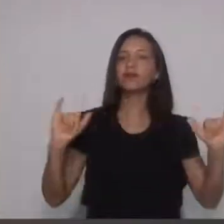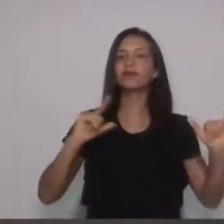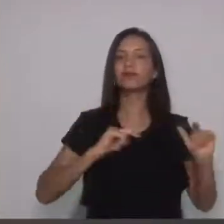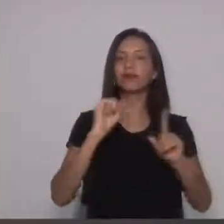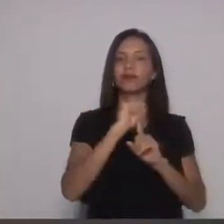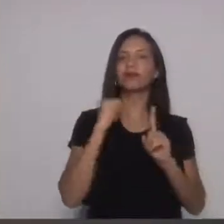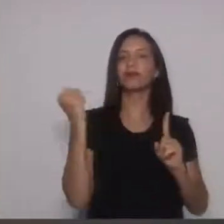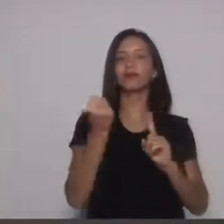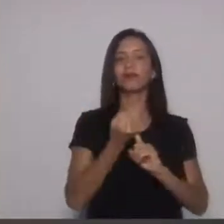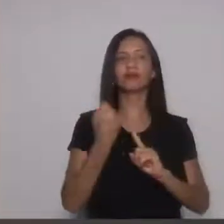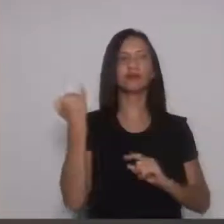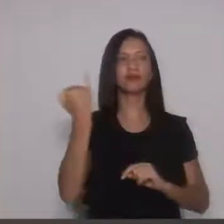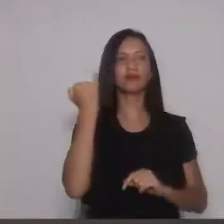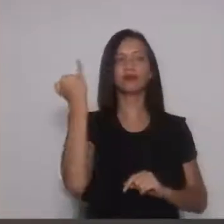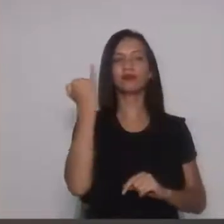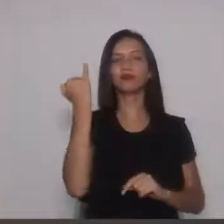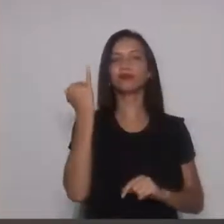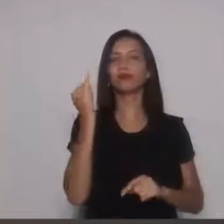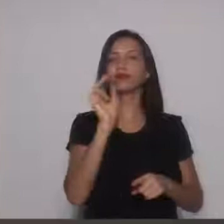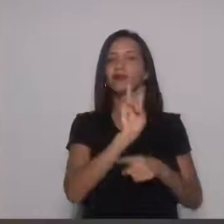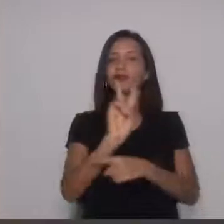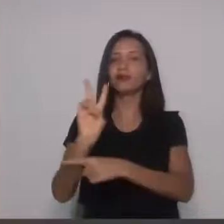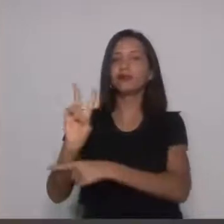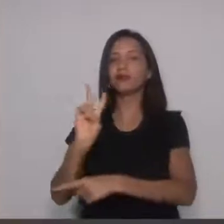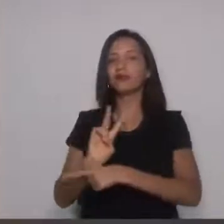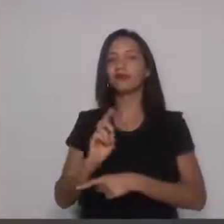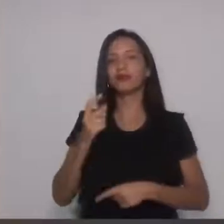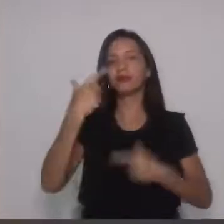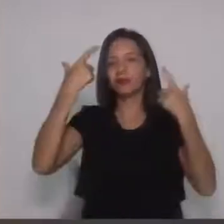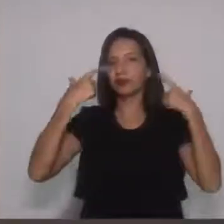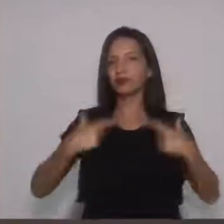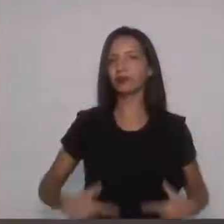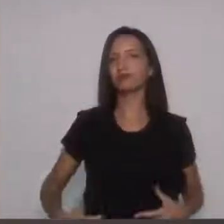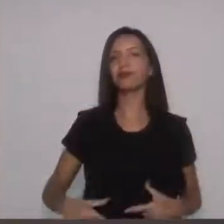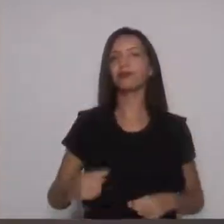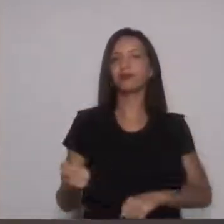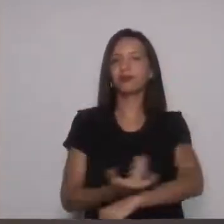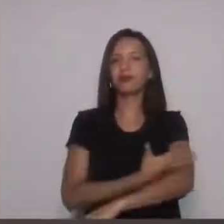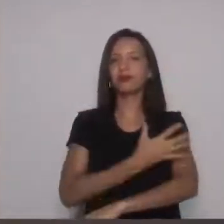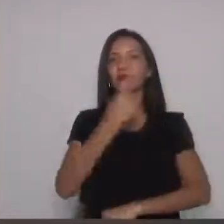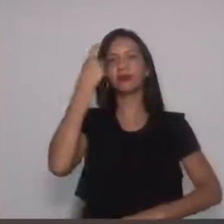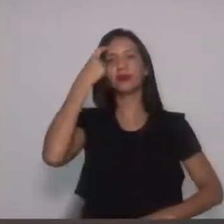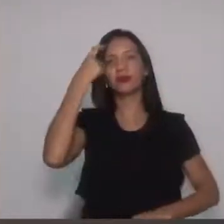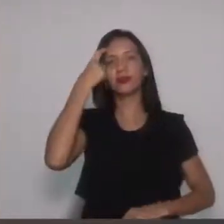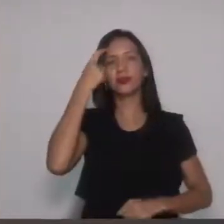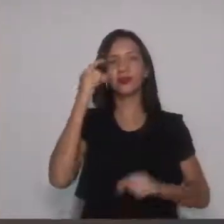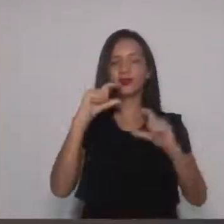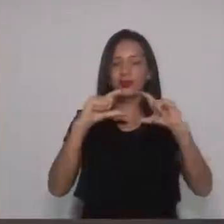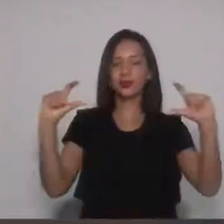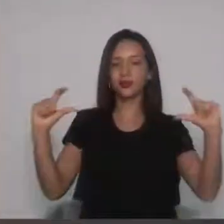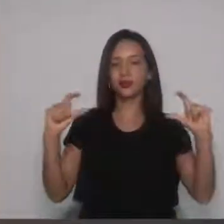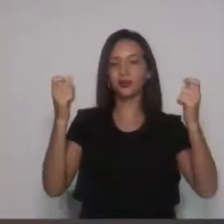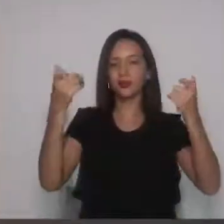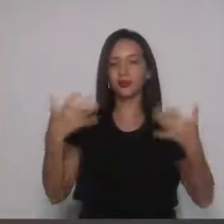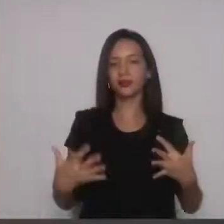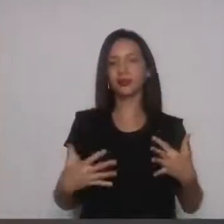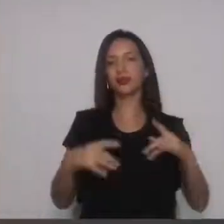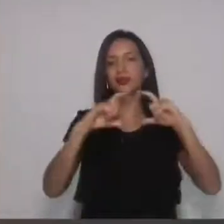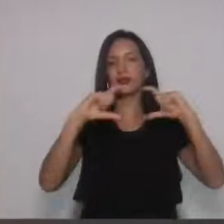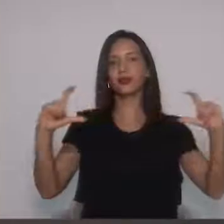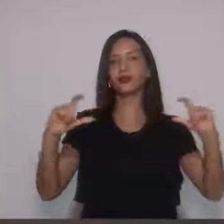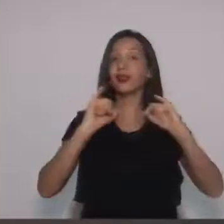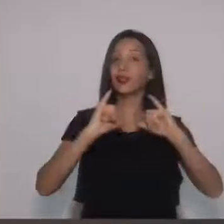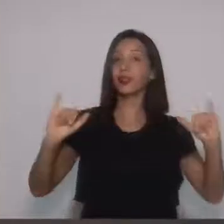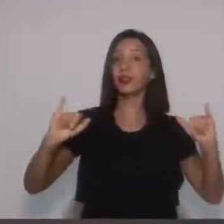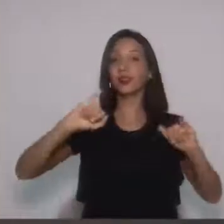dos cuidados com a saúde mental e emocional. Vou ler um trecho na justificativa do projeto. Campanha janeiro branco